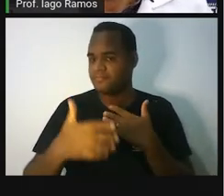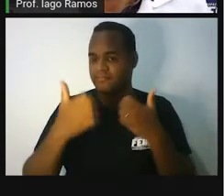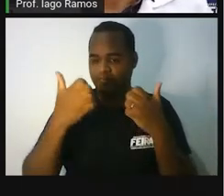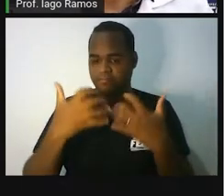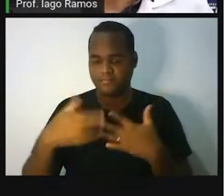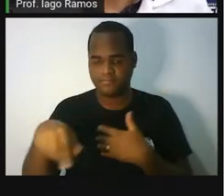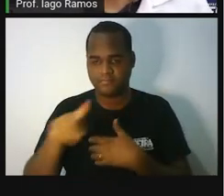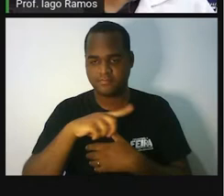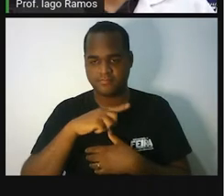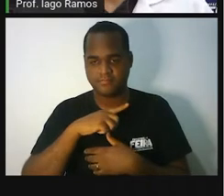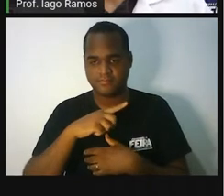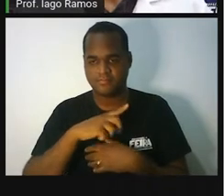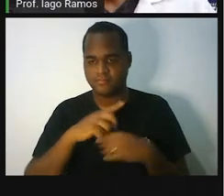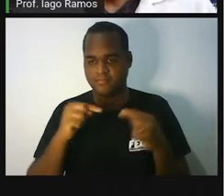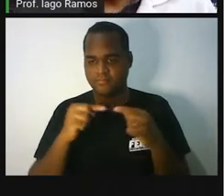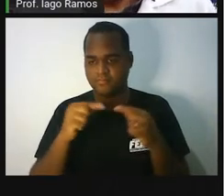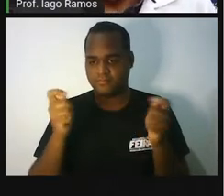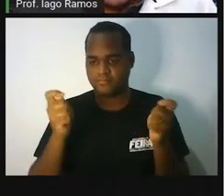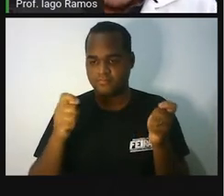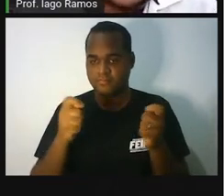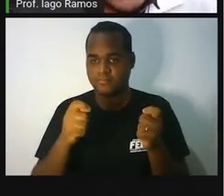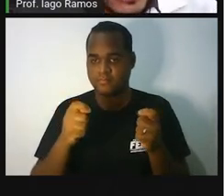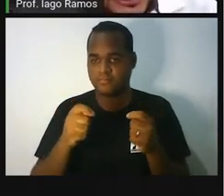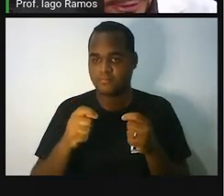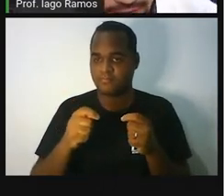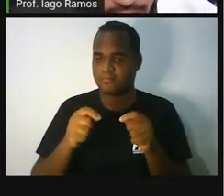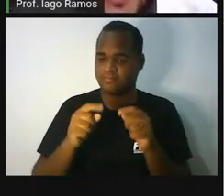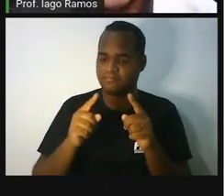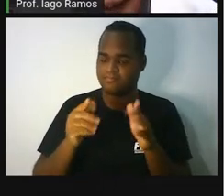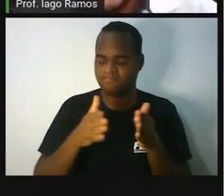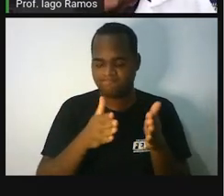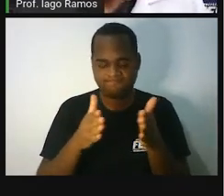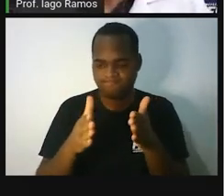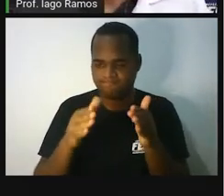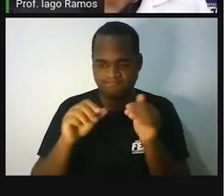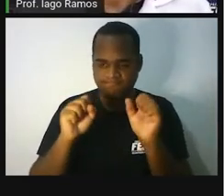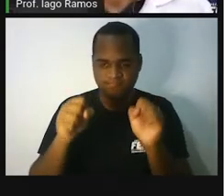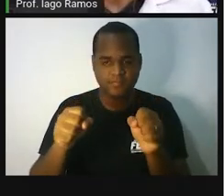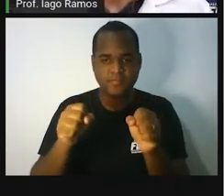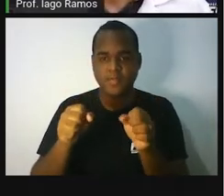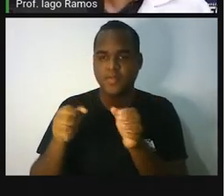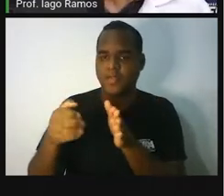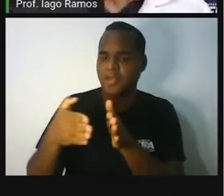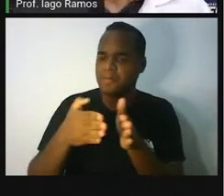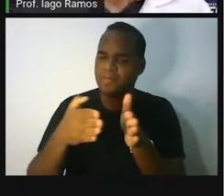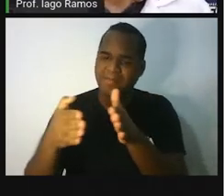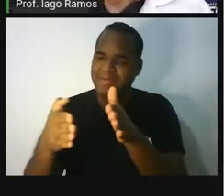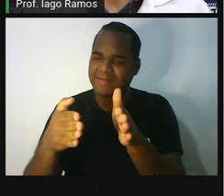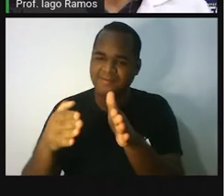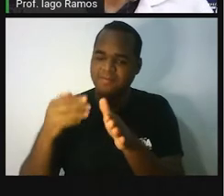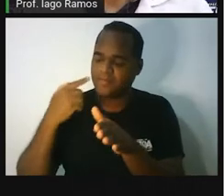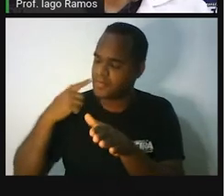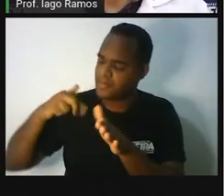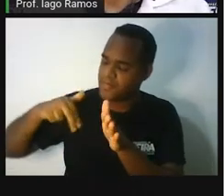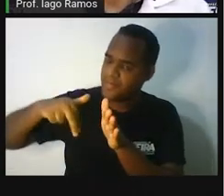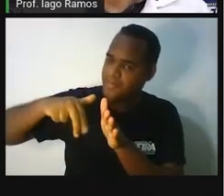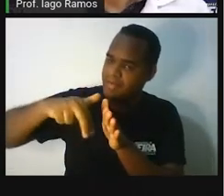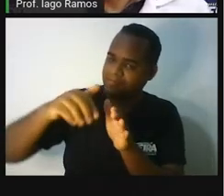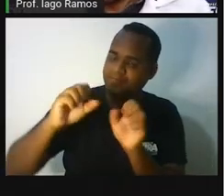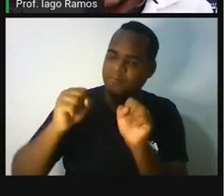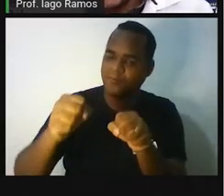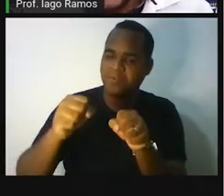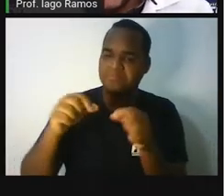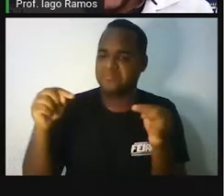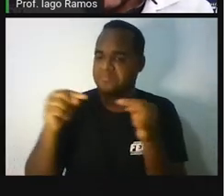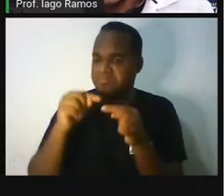isso através de uma trilha de aprendizagem. Você já ouviu falar em trilhas de aprendizagem? Você sabe